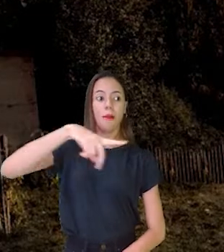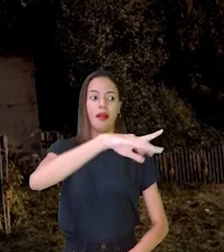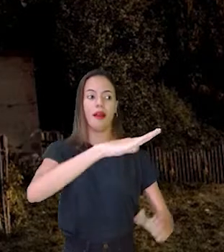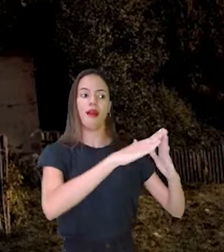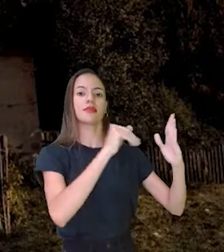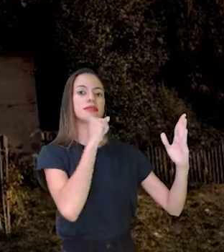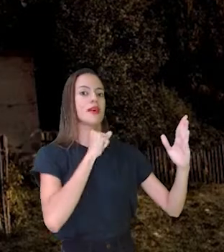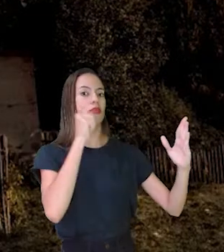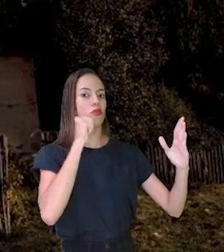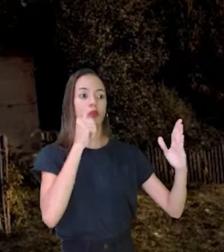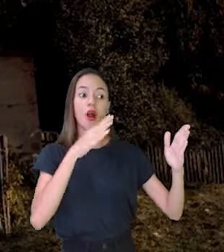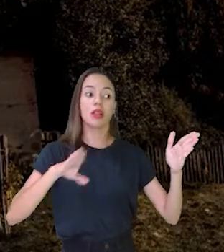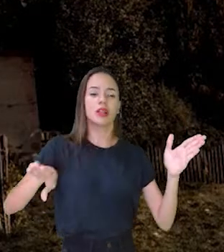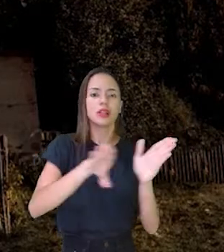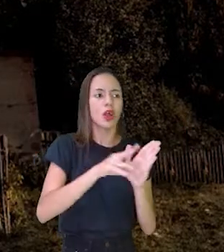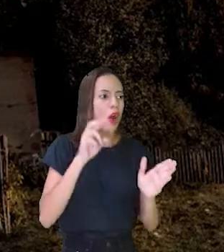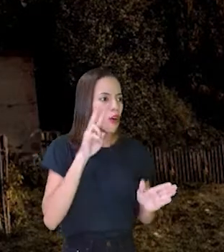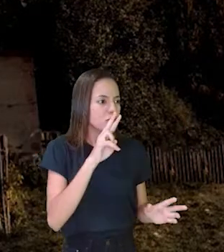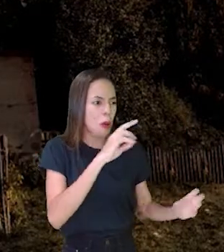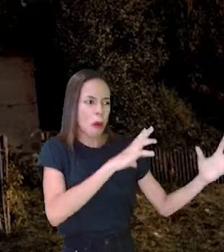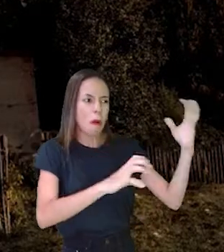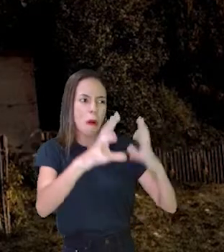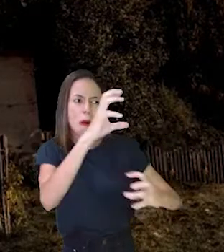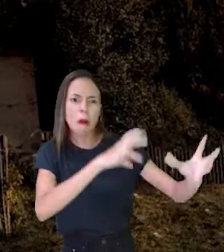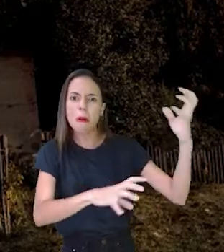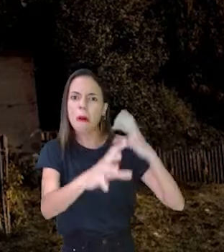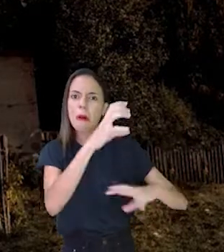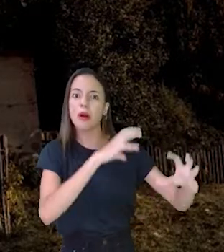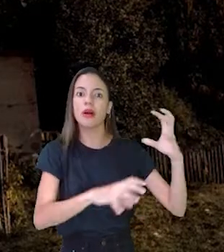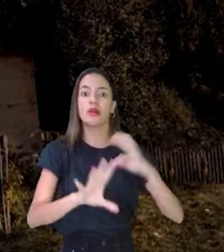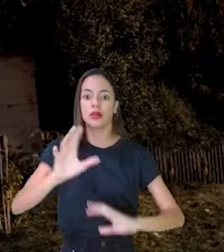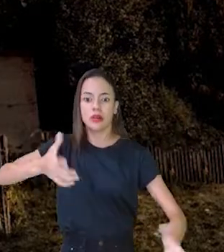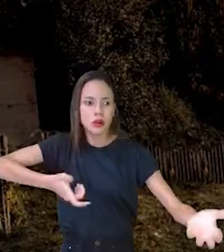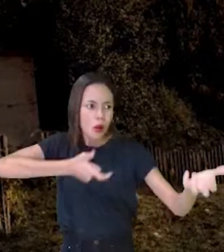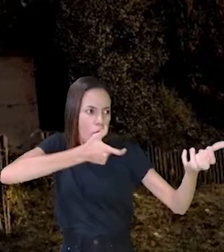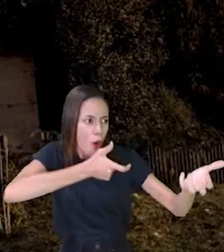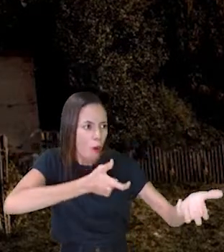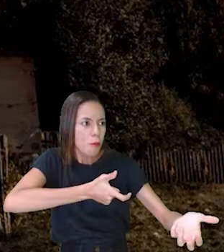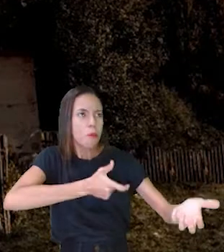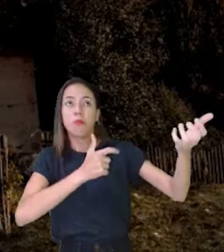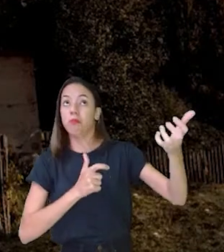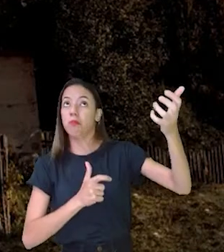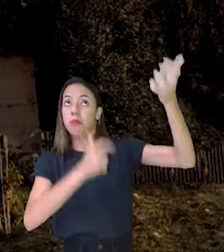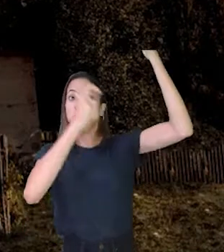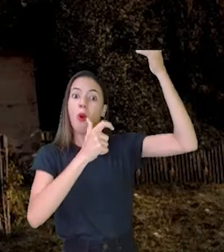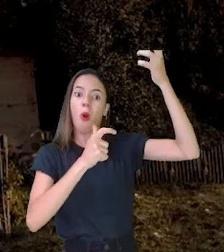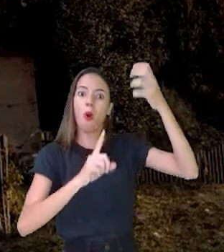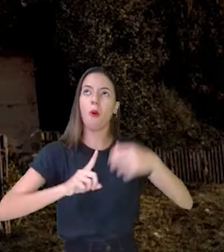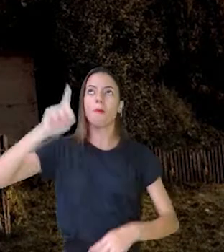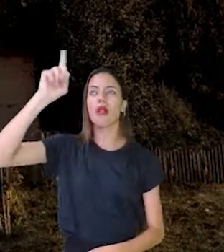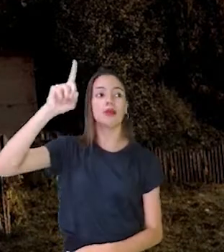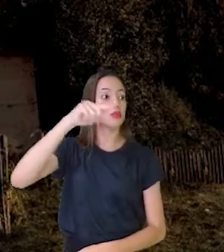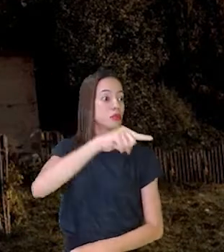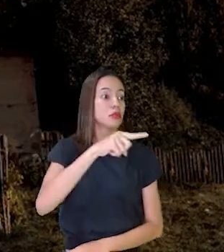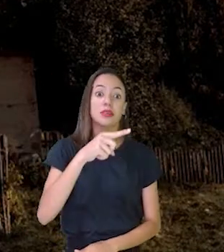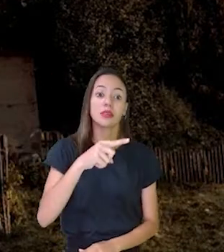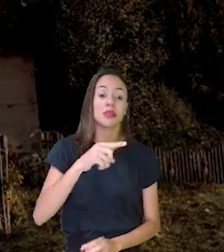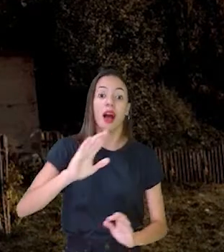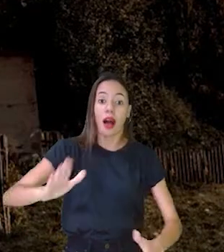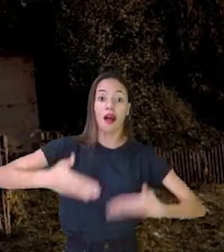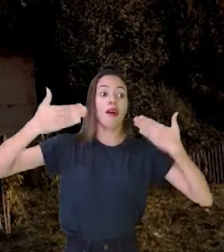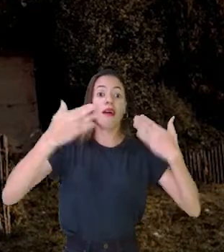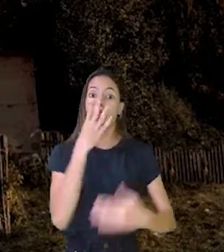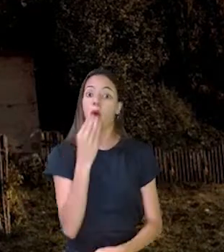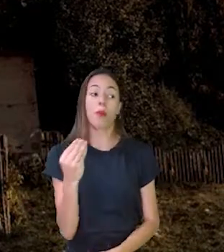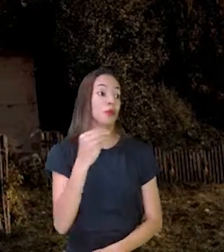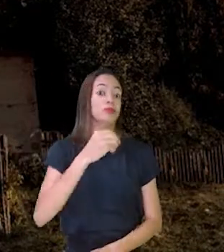Quando chegou Que viu aquela confusão Ó Tacou um tiro Para cima Para assustar O lobo Que saiu Correndo